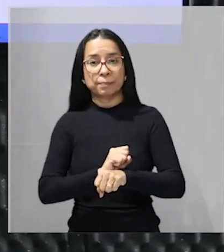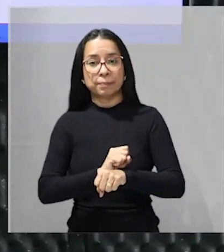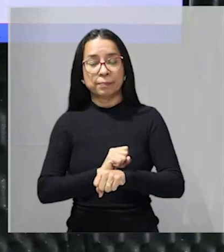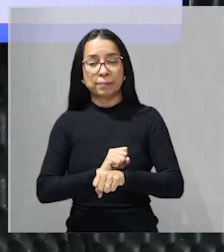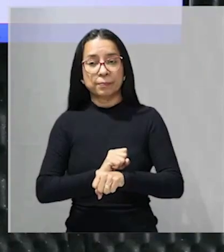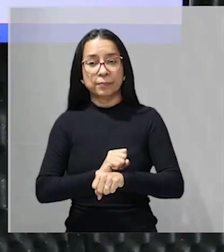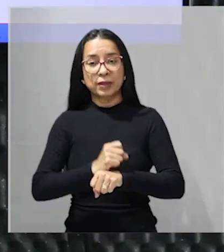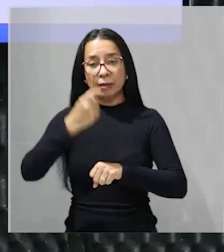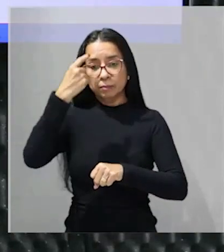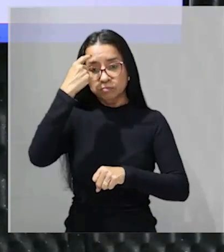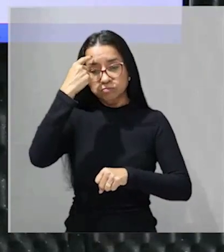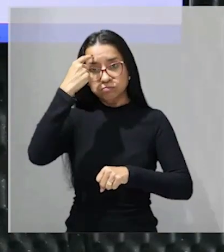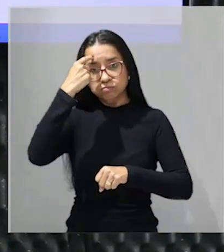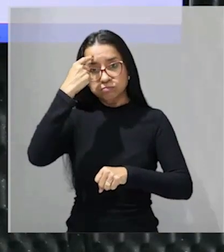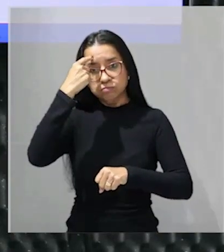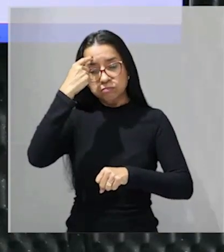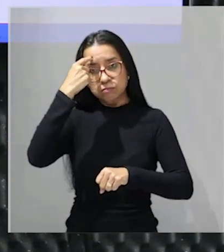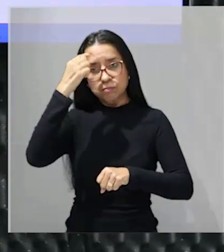reflexões